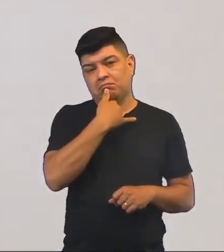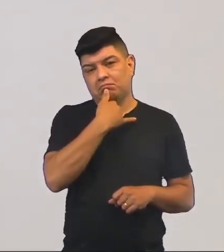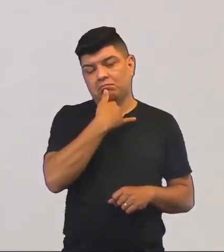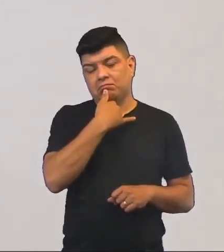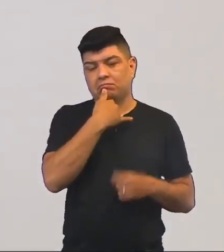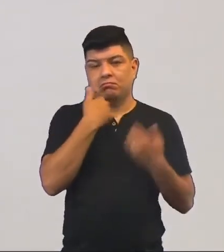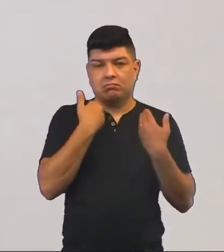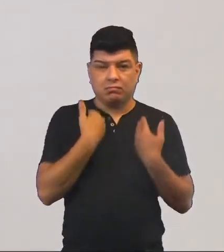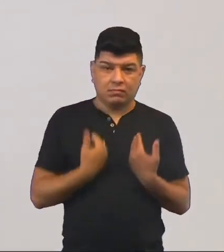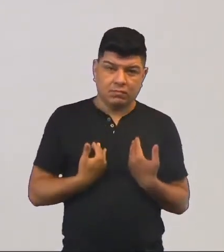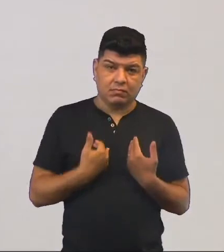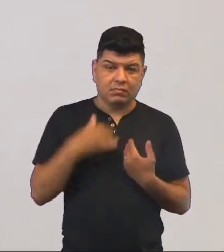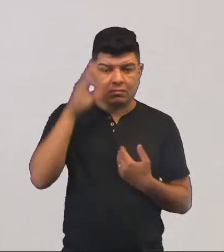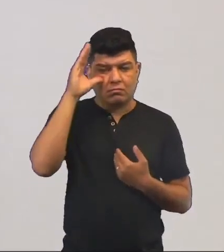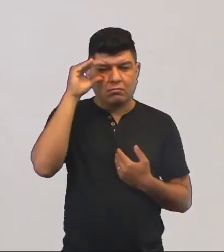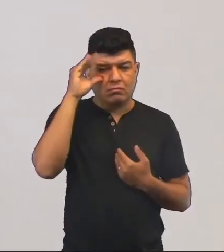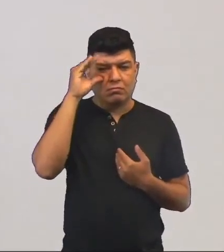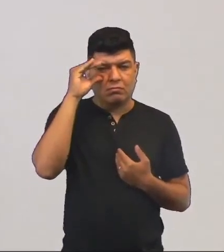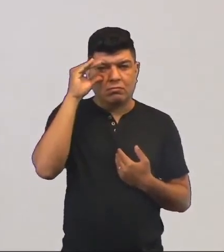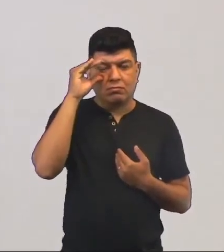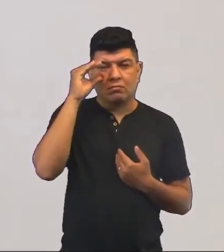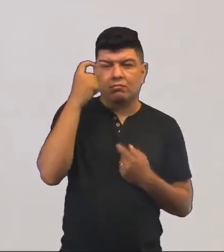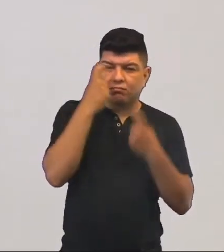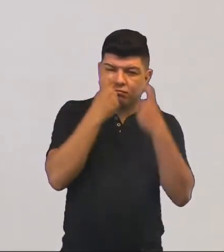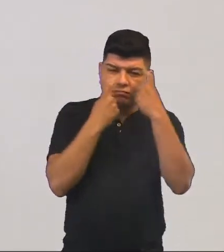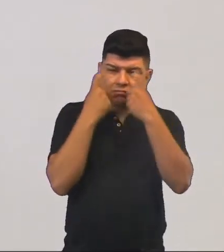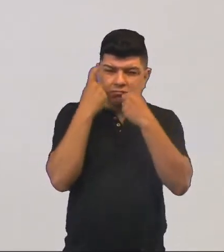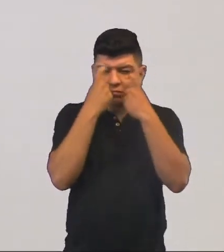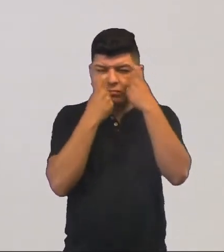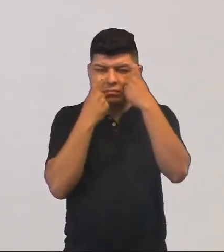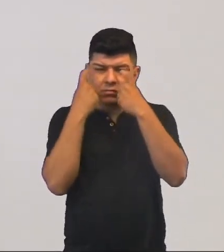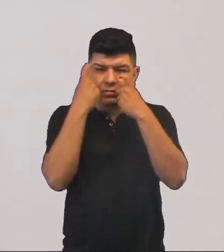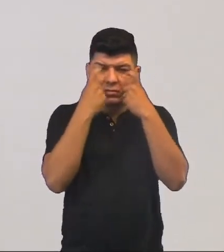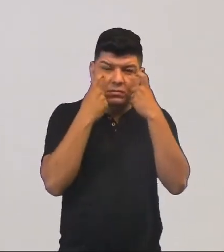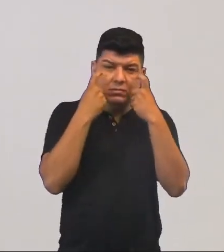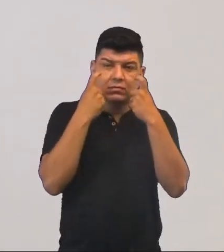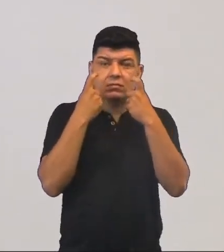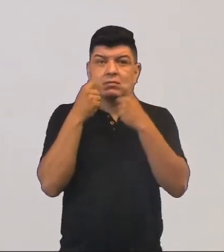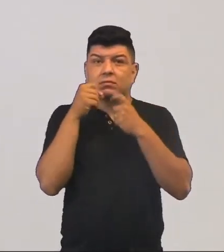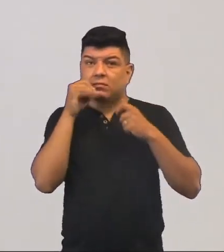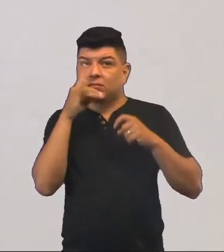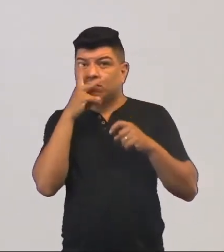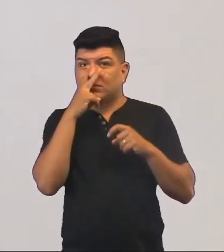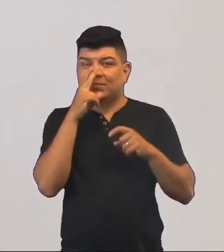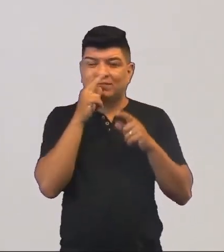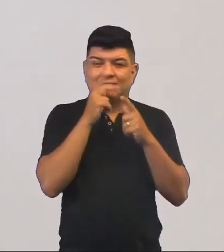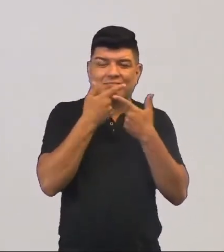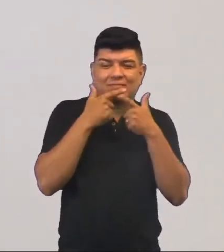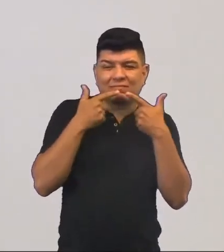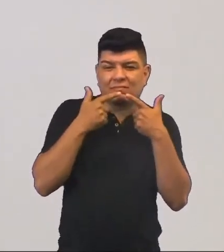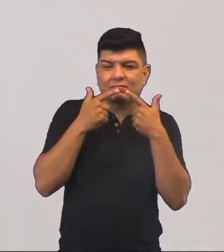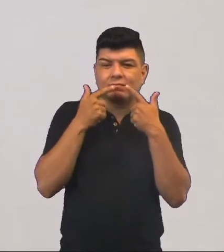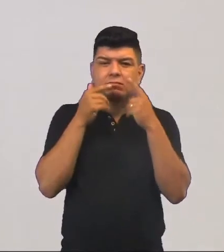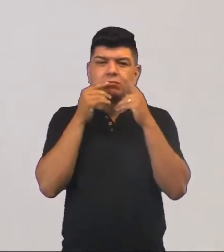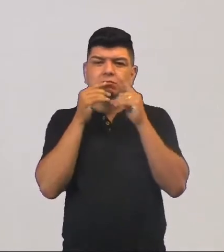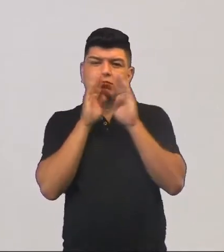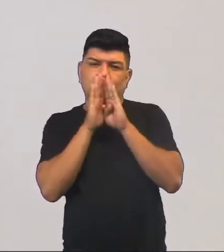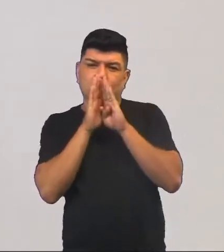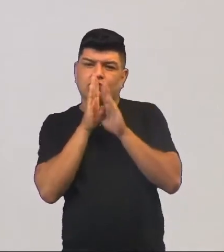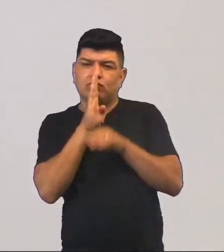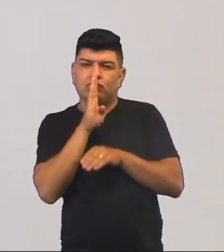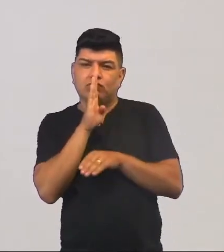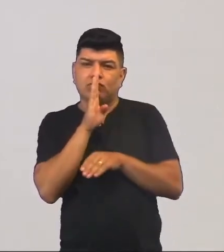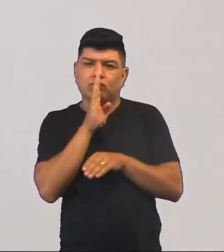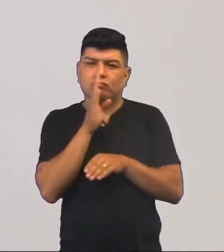abatido, se está curioso, se está preocupado, né? Se está querendo rir ou fechar a boca para